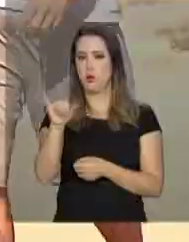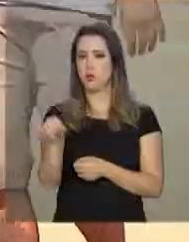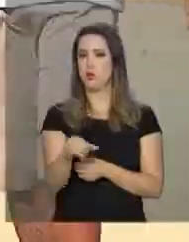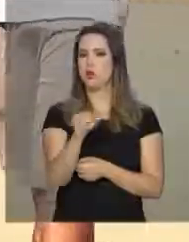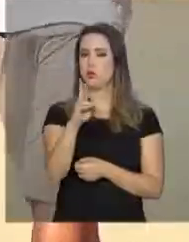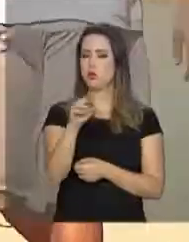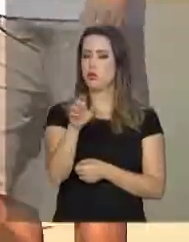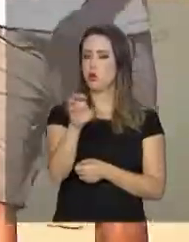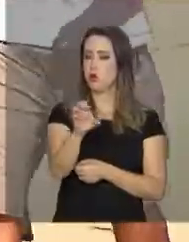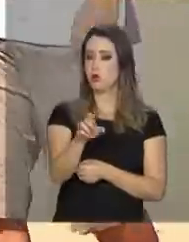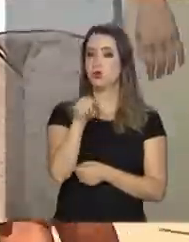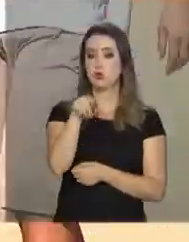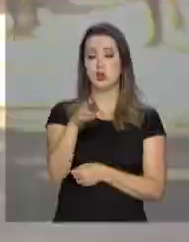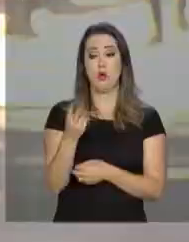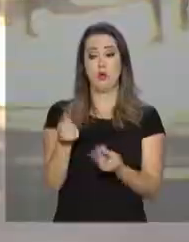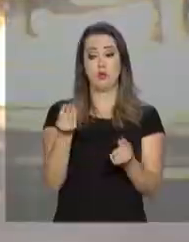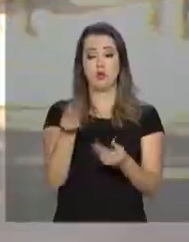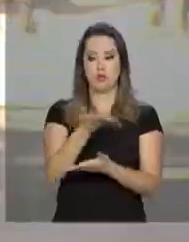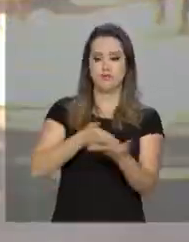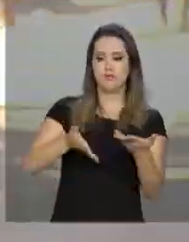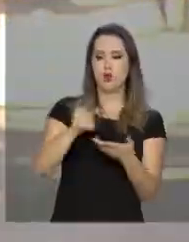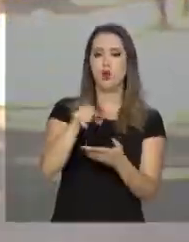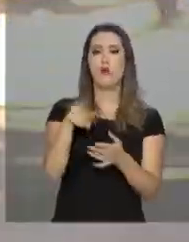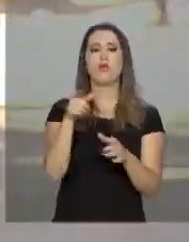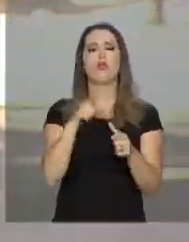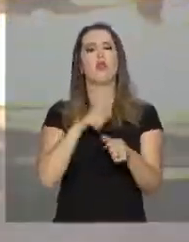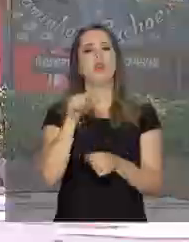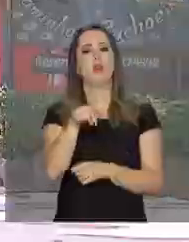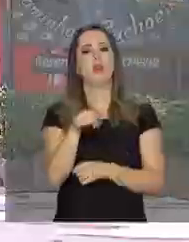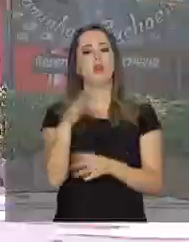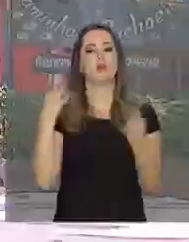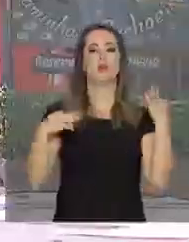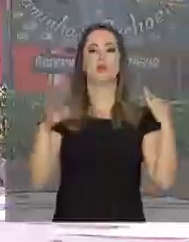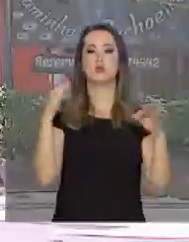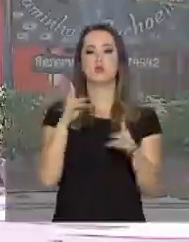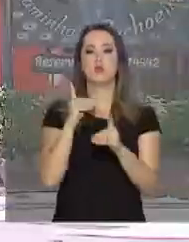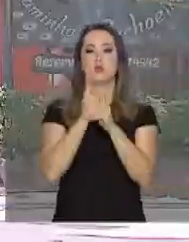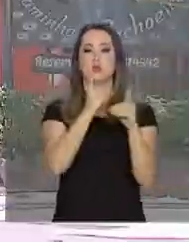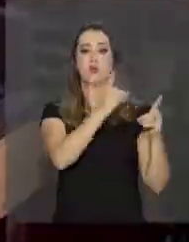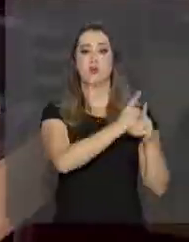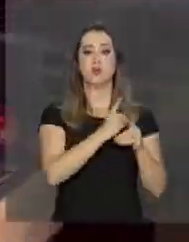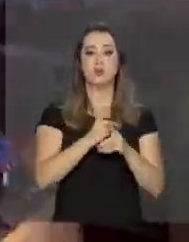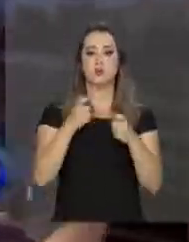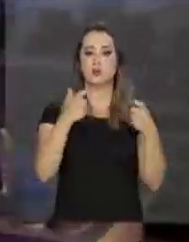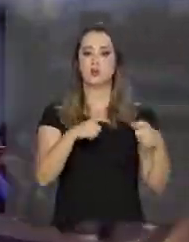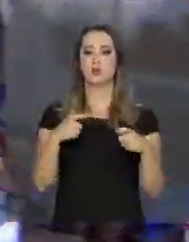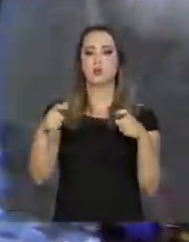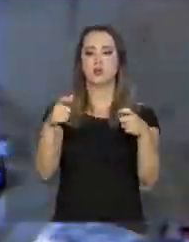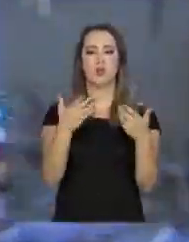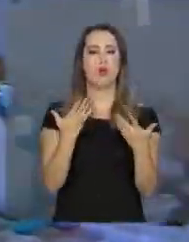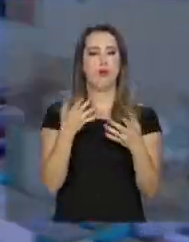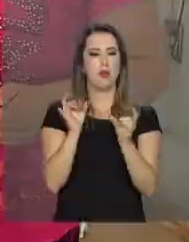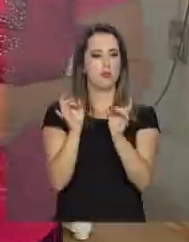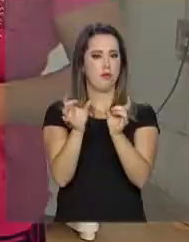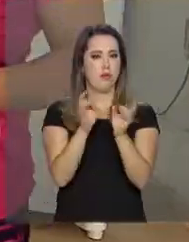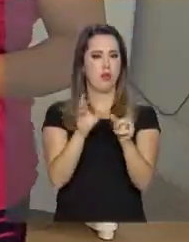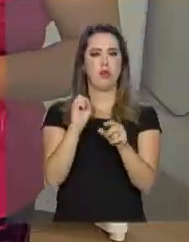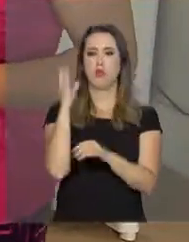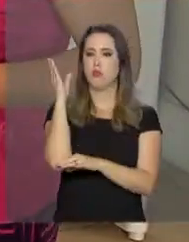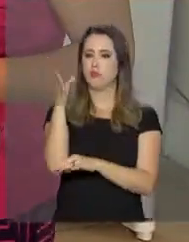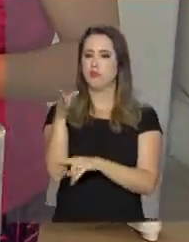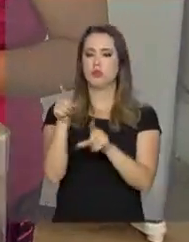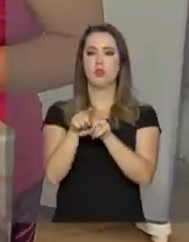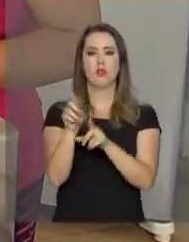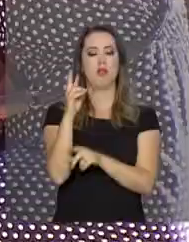de renda da vila é o turismo. Ao andar pelas ruas de São Jorge, encontramos várias pousadas e lojas de artesanato. E as opções